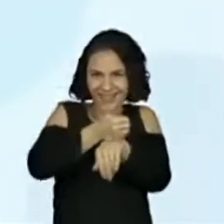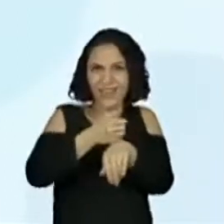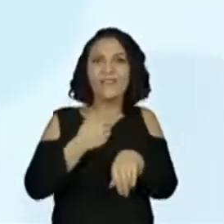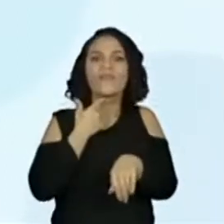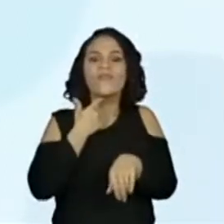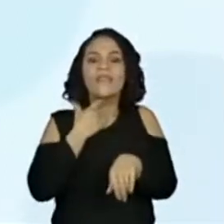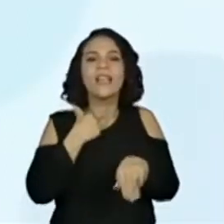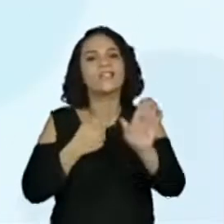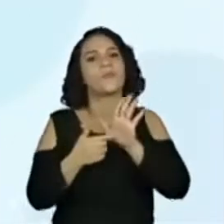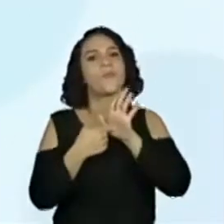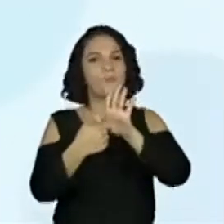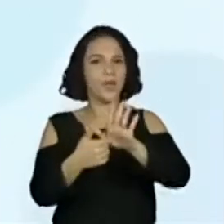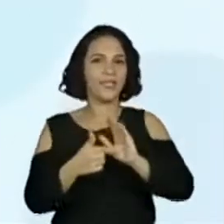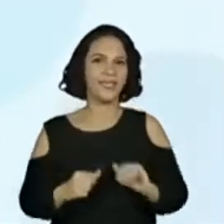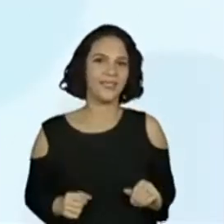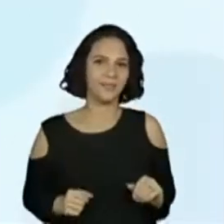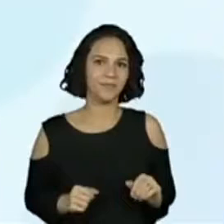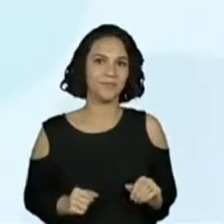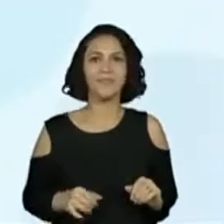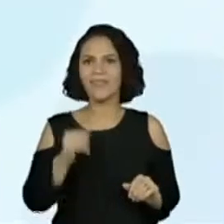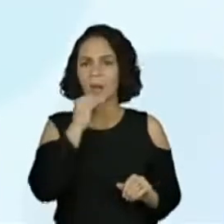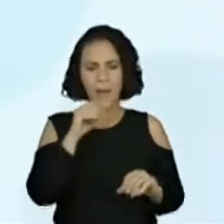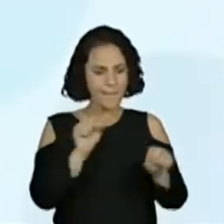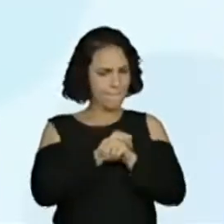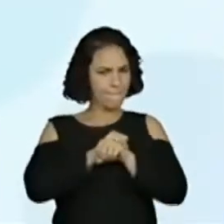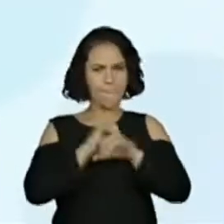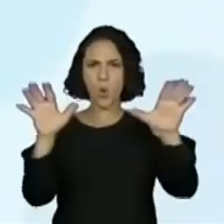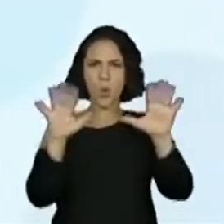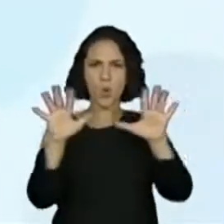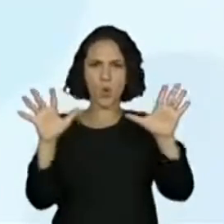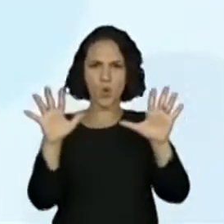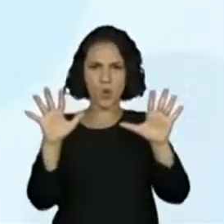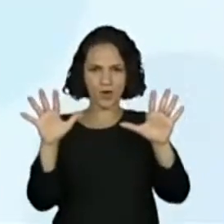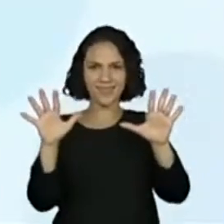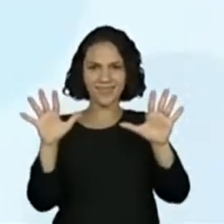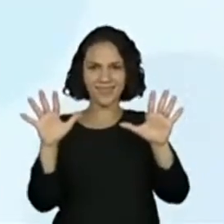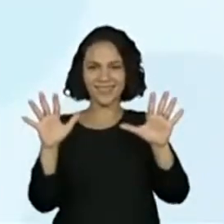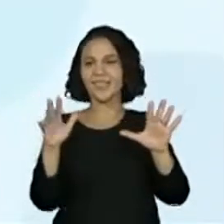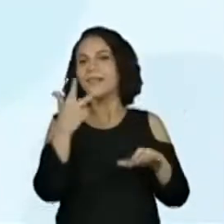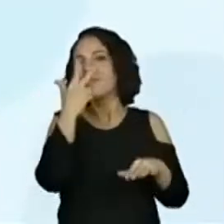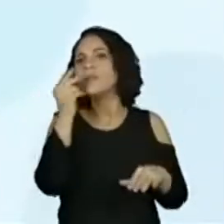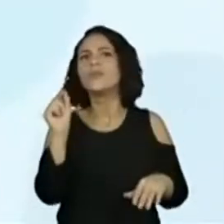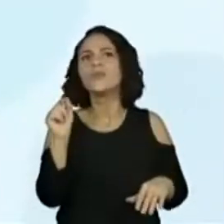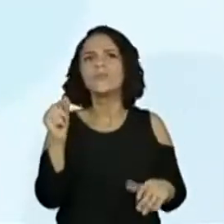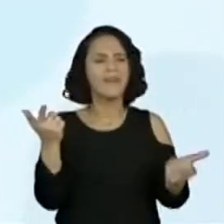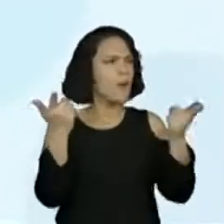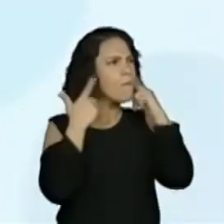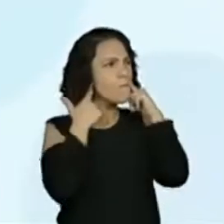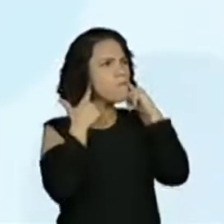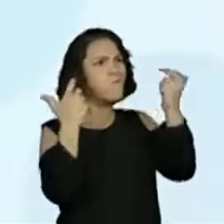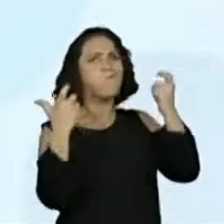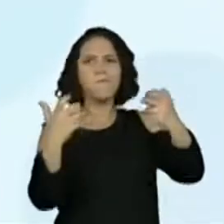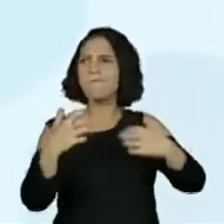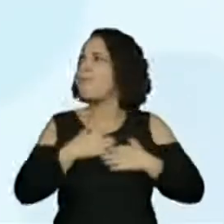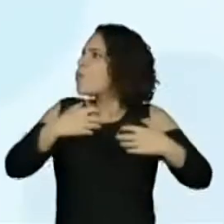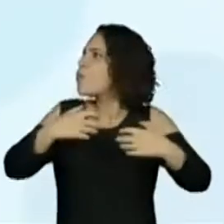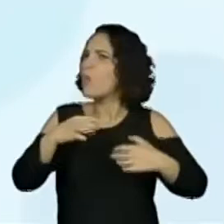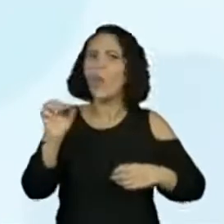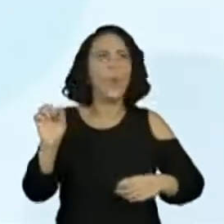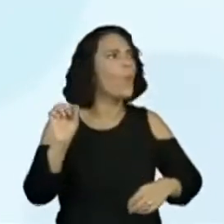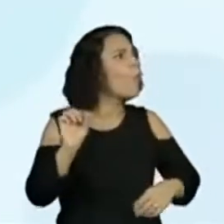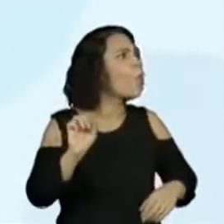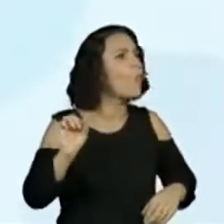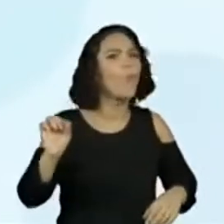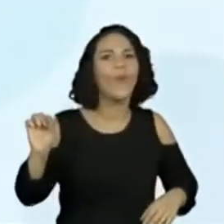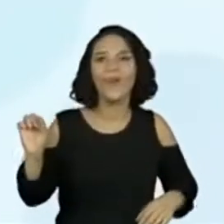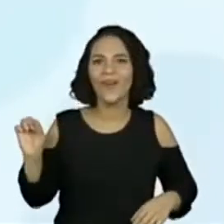está querendo trazer para a gente. O bum! Essa explosão. Esse barulho, né? A gente já